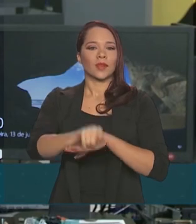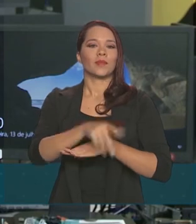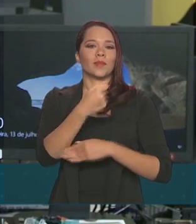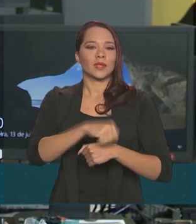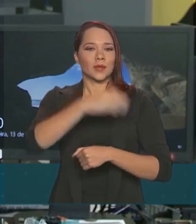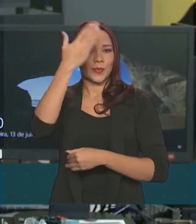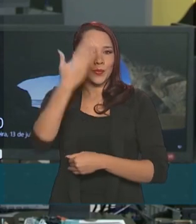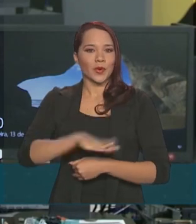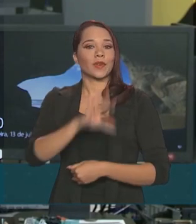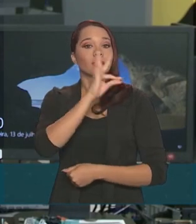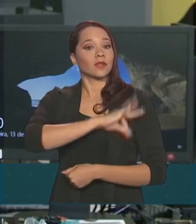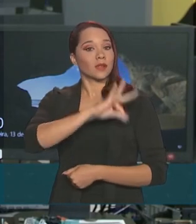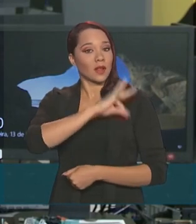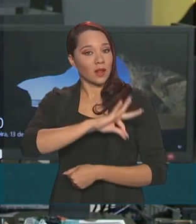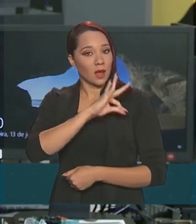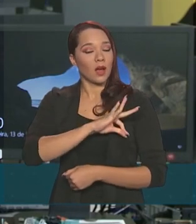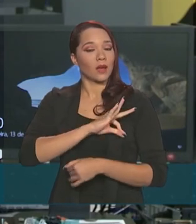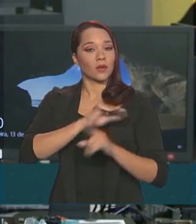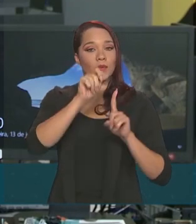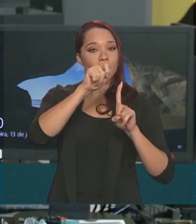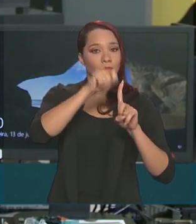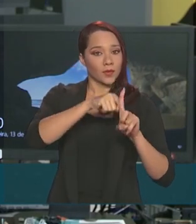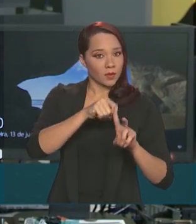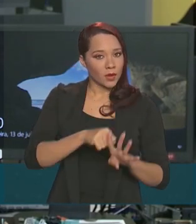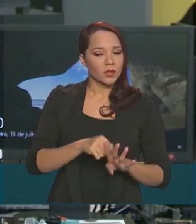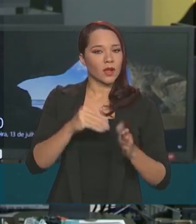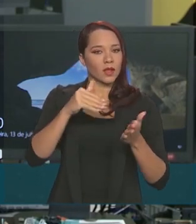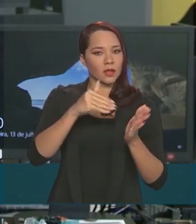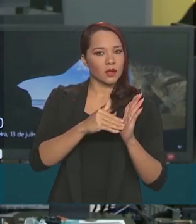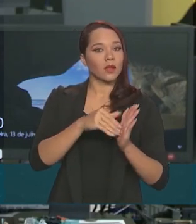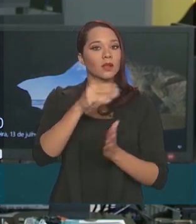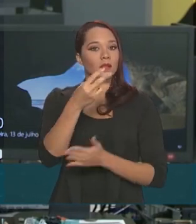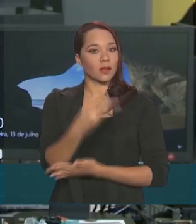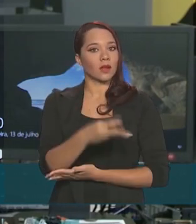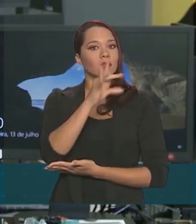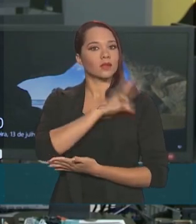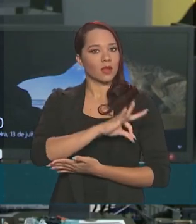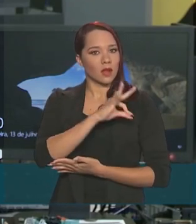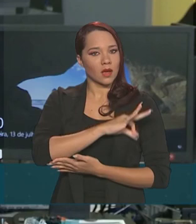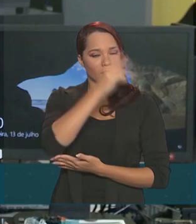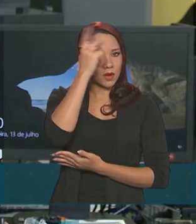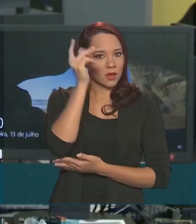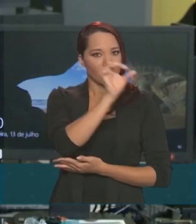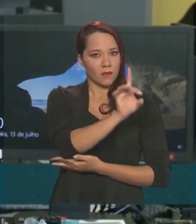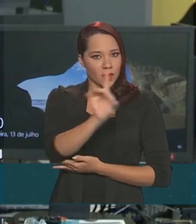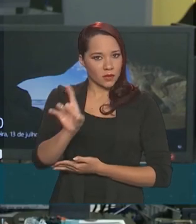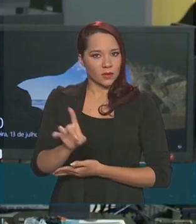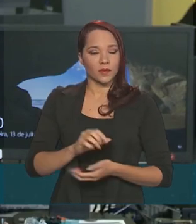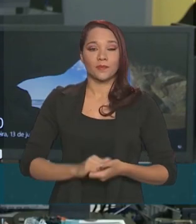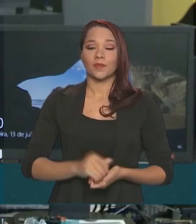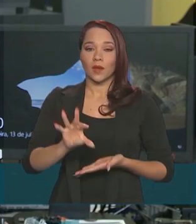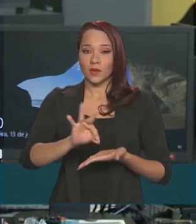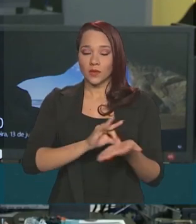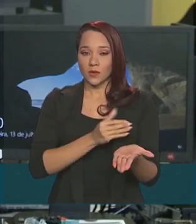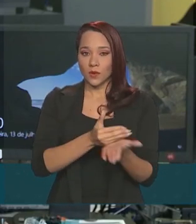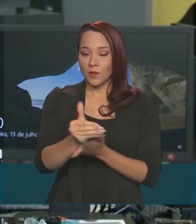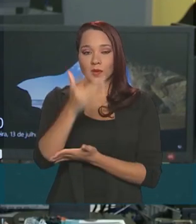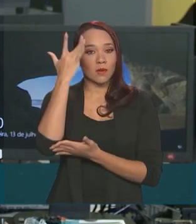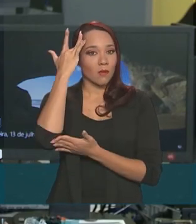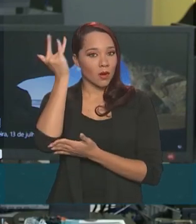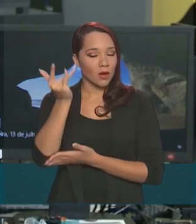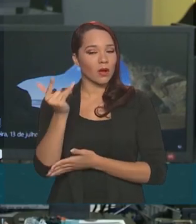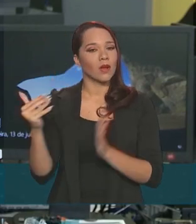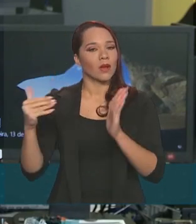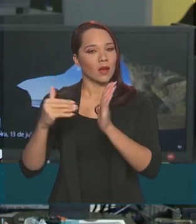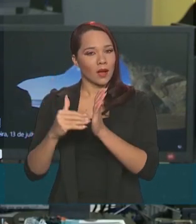deve comprovar renda familiar bruta mensal de até 3 salários mínimos por pessoa. As inscrições começam amanhã